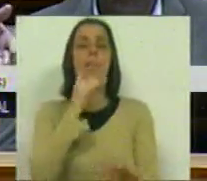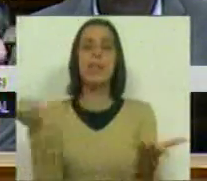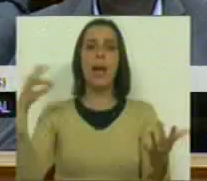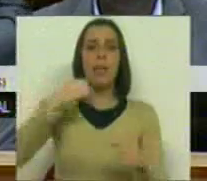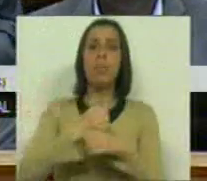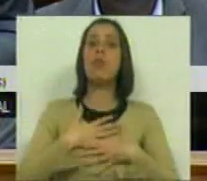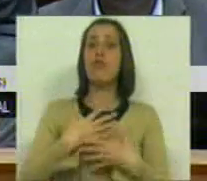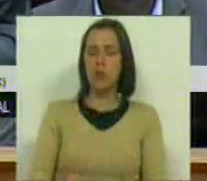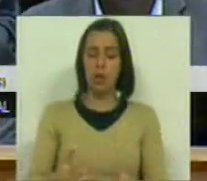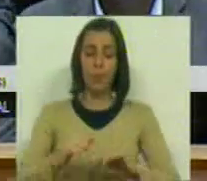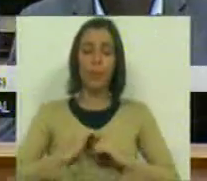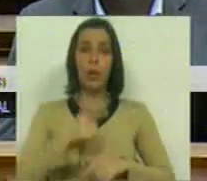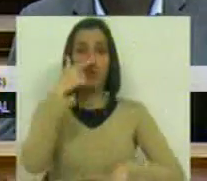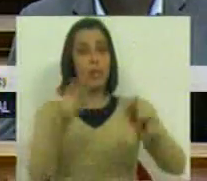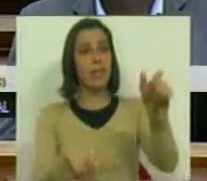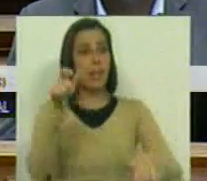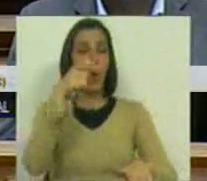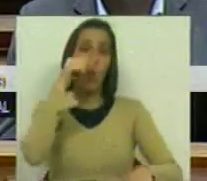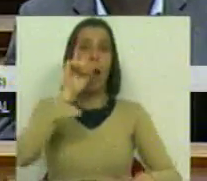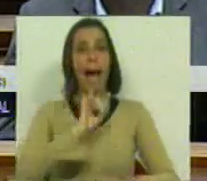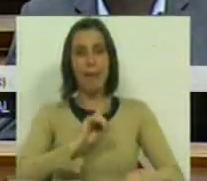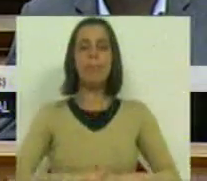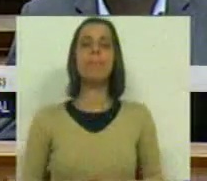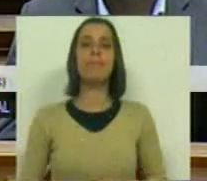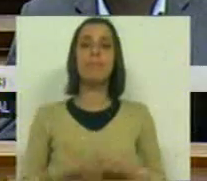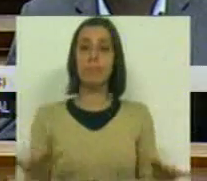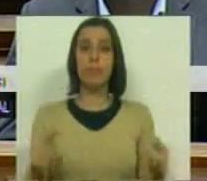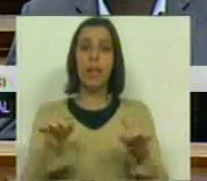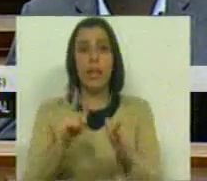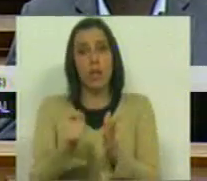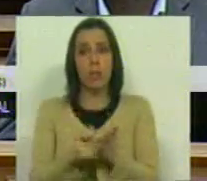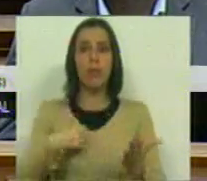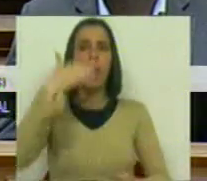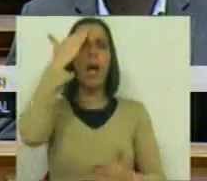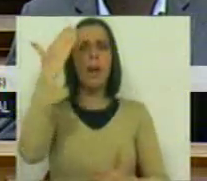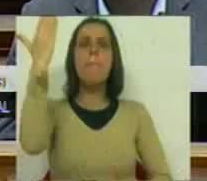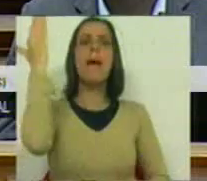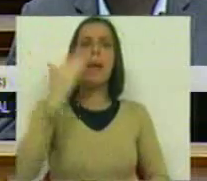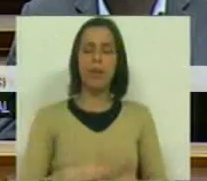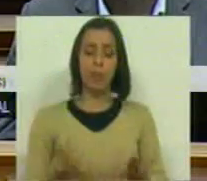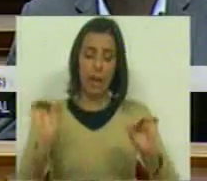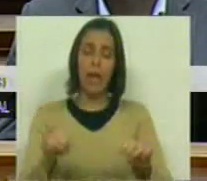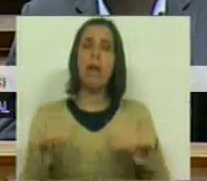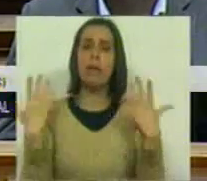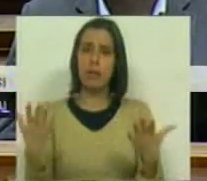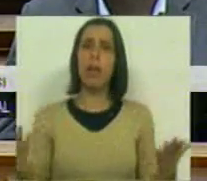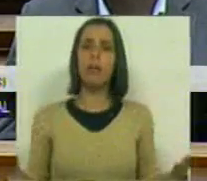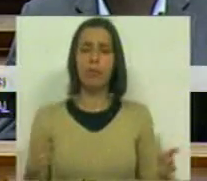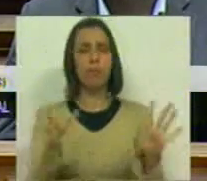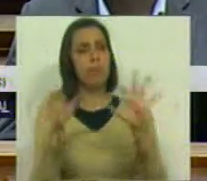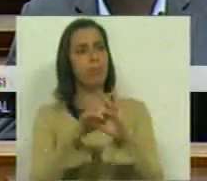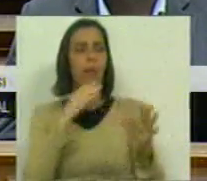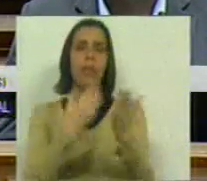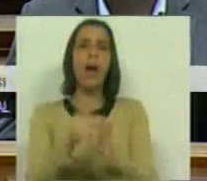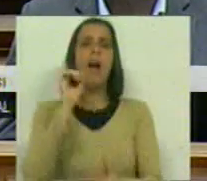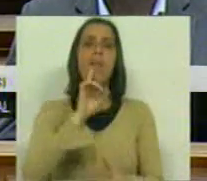profissional dos nossos cidadãos e cidadãs. E nesse aspecto achamos meritório que haja iniciativas que visem